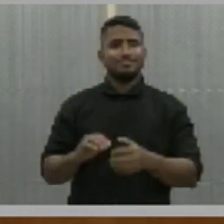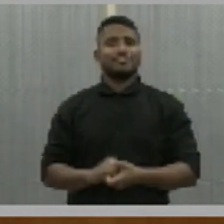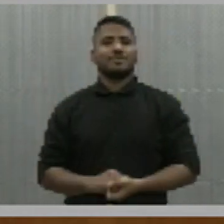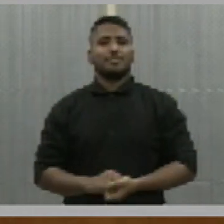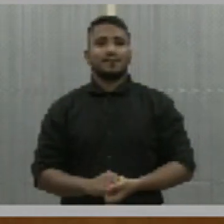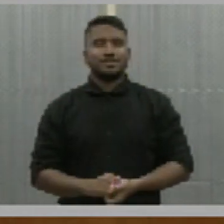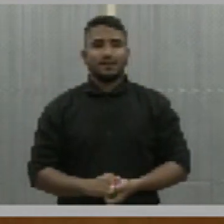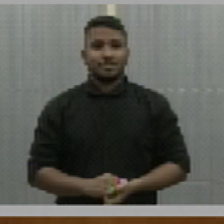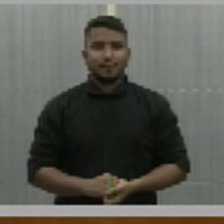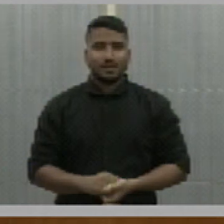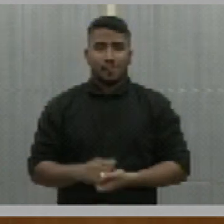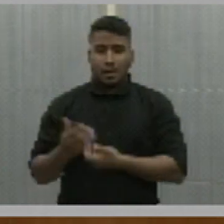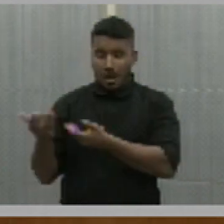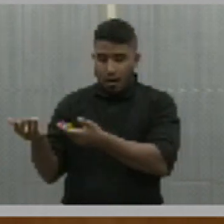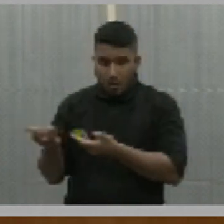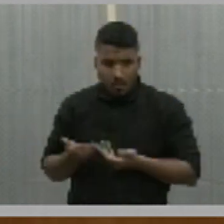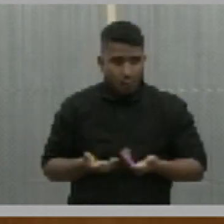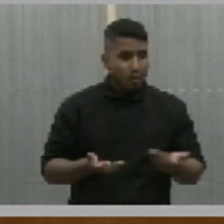acolhe,